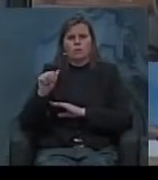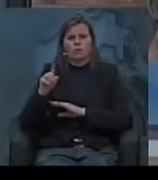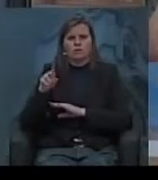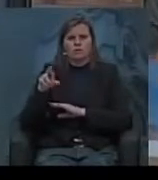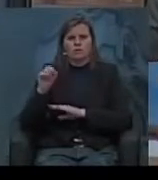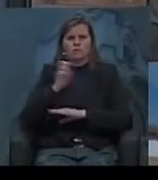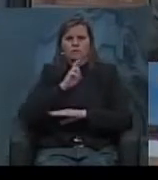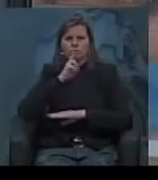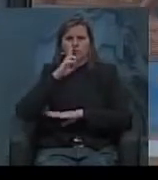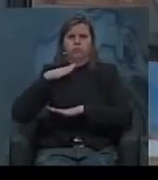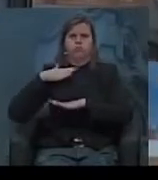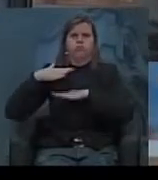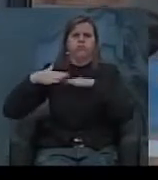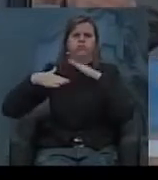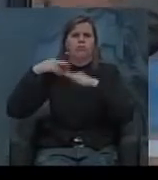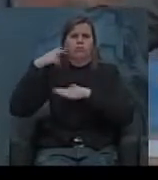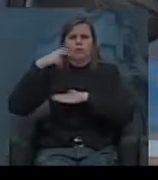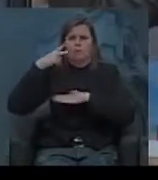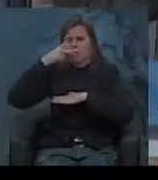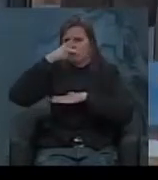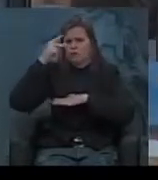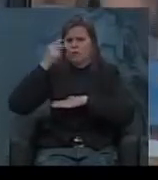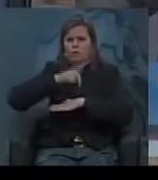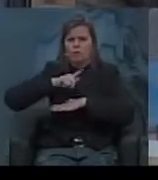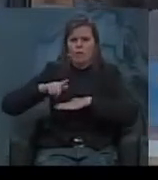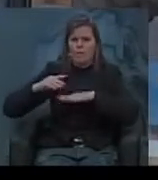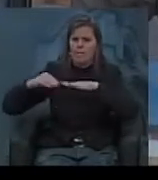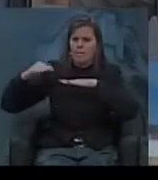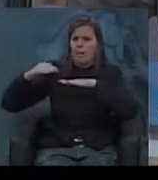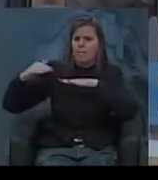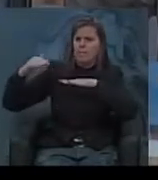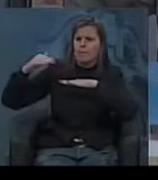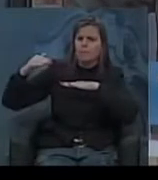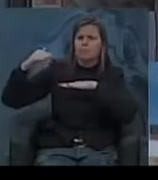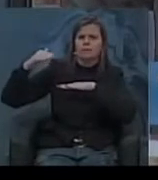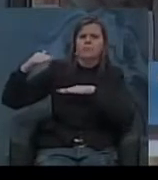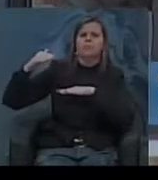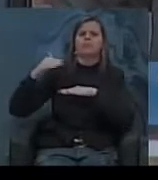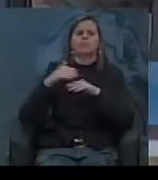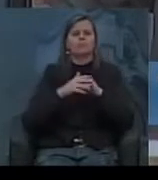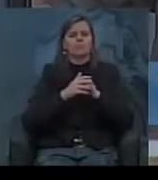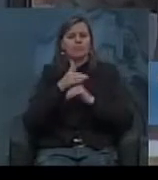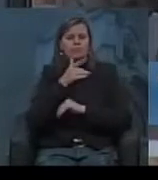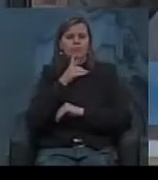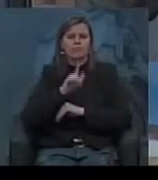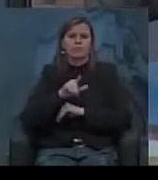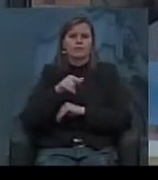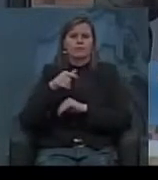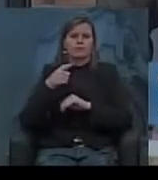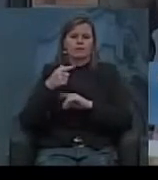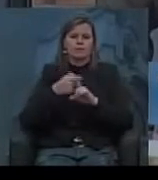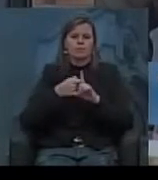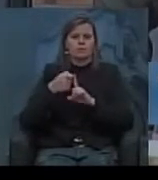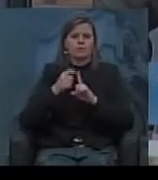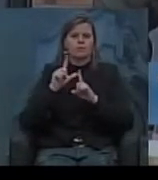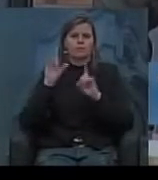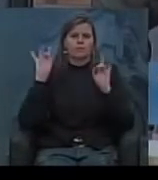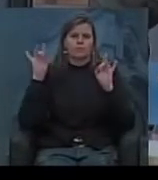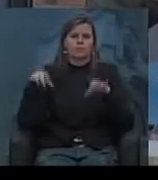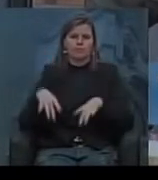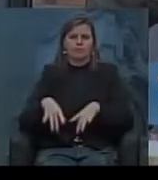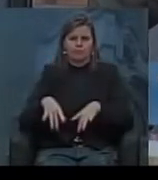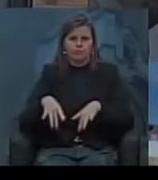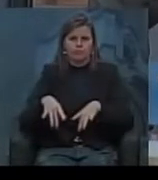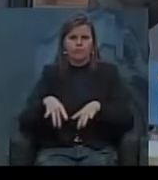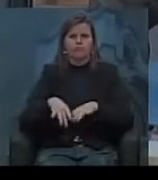meteórica na política, vereador, prefeito, governador, presidente da República, vai ser eleito por sete meses e acaba renunciando,